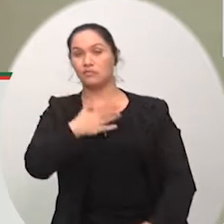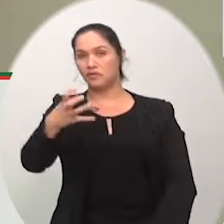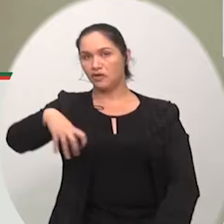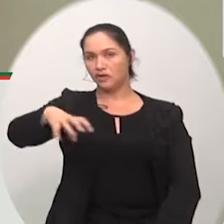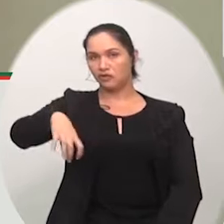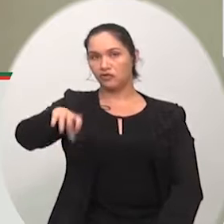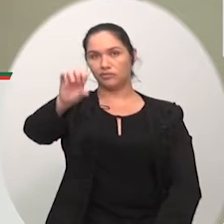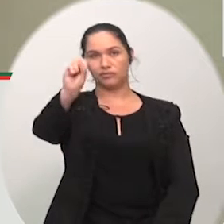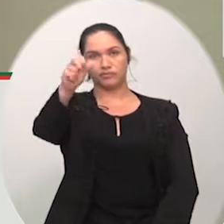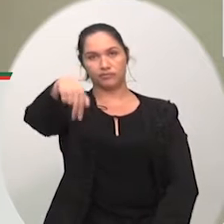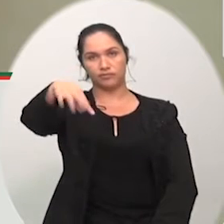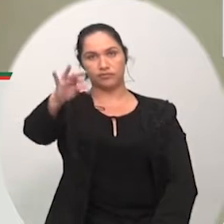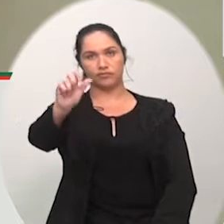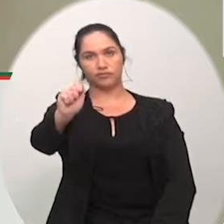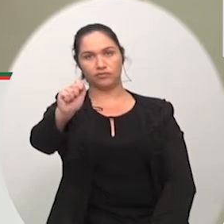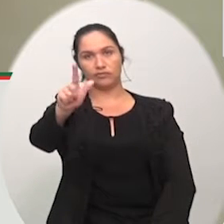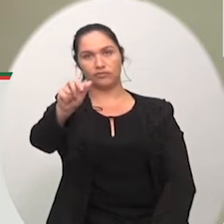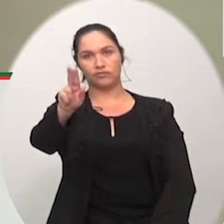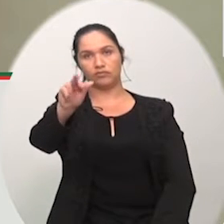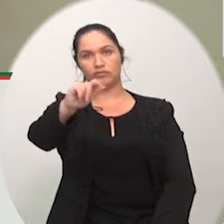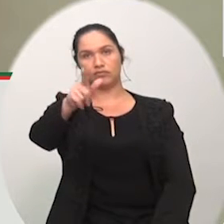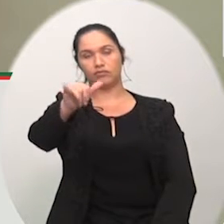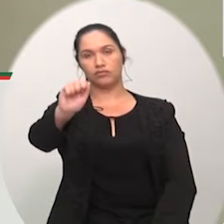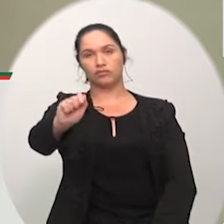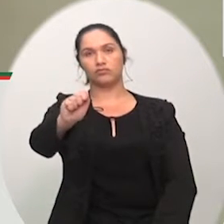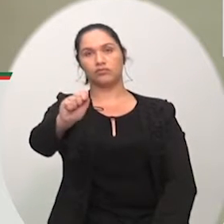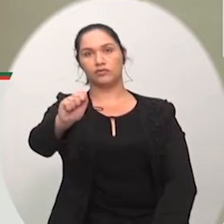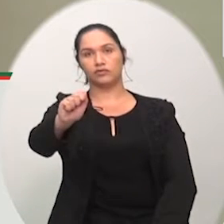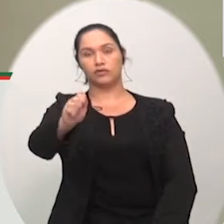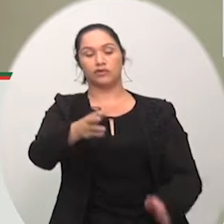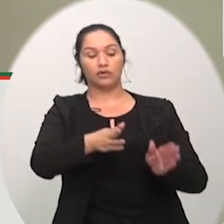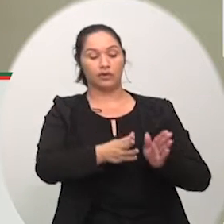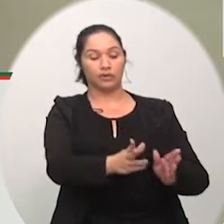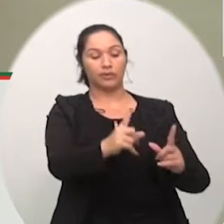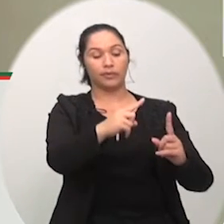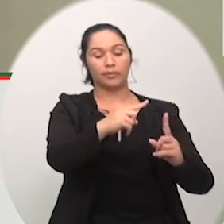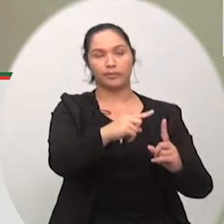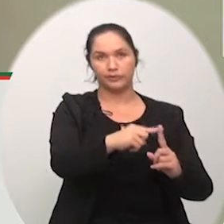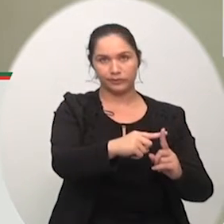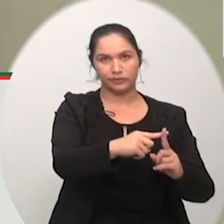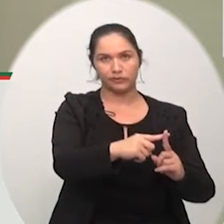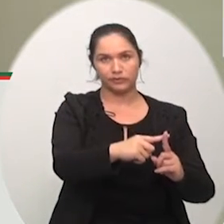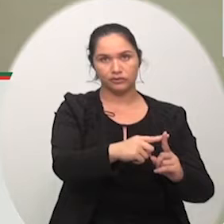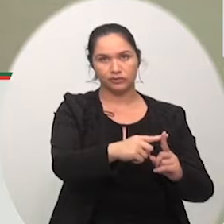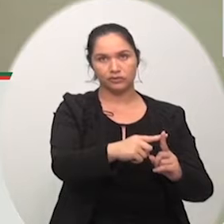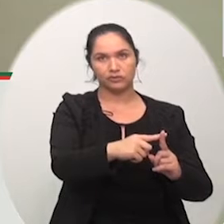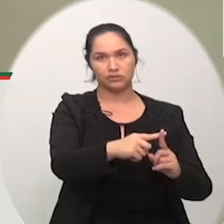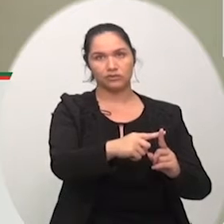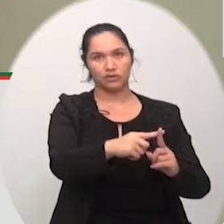comissão onde hoje olha só olha só vereadores e população